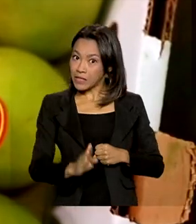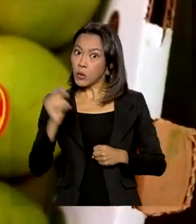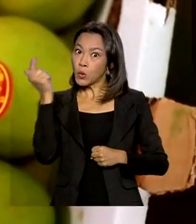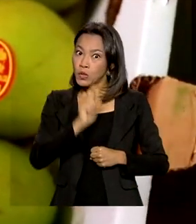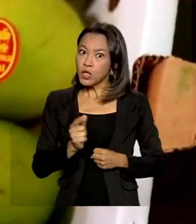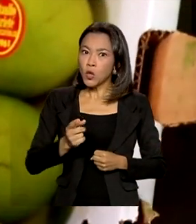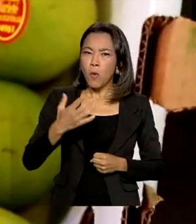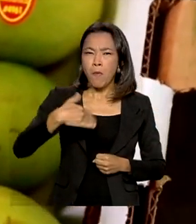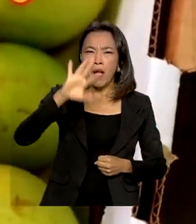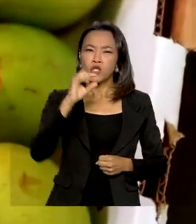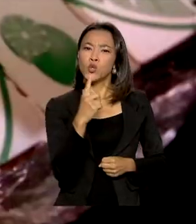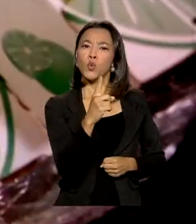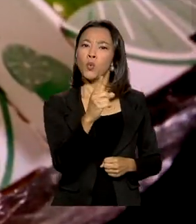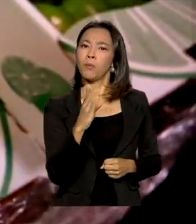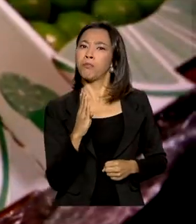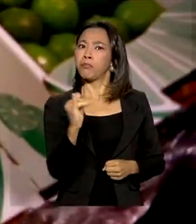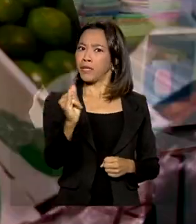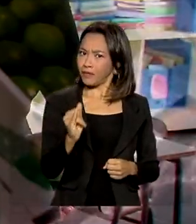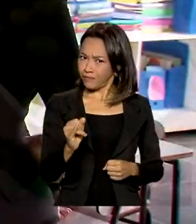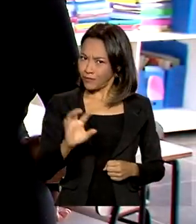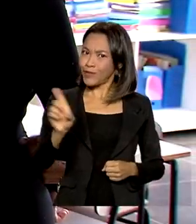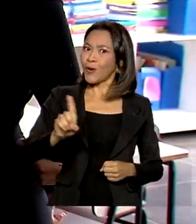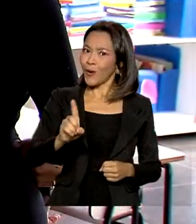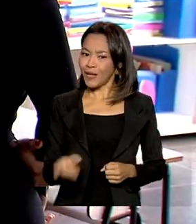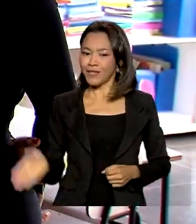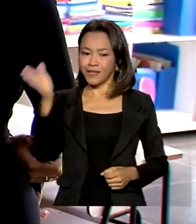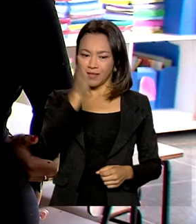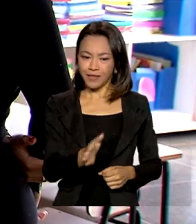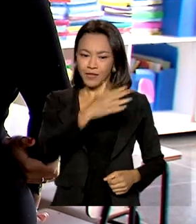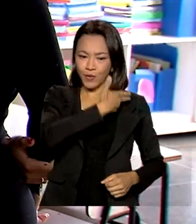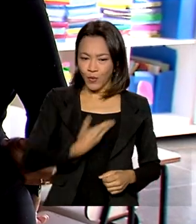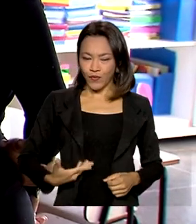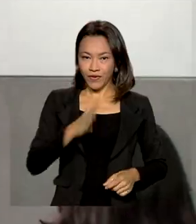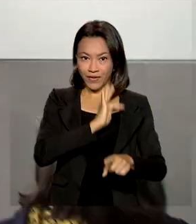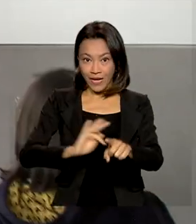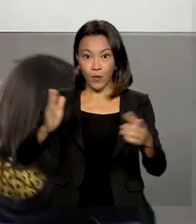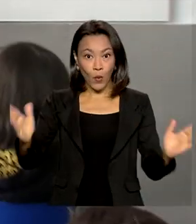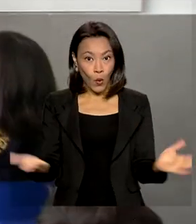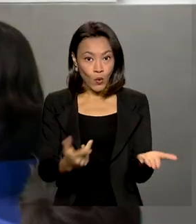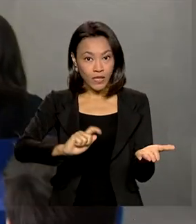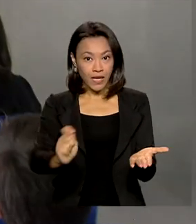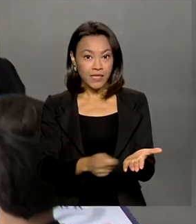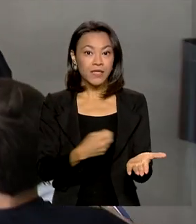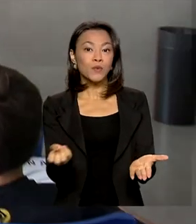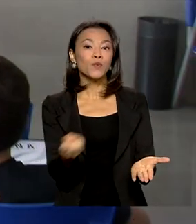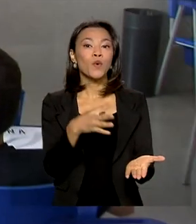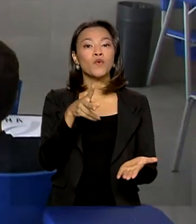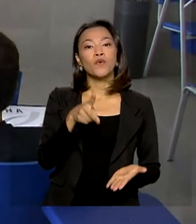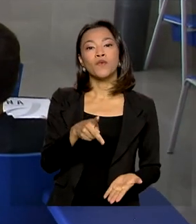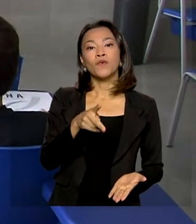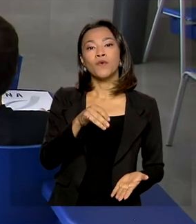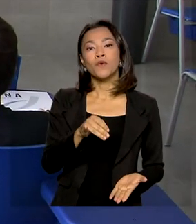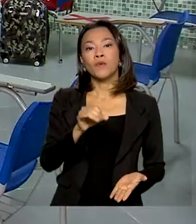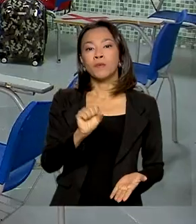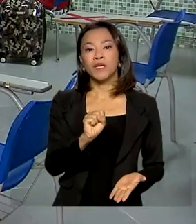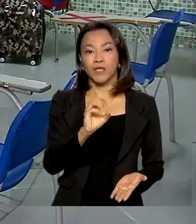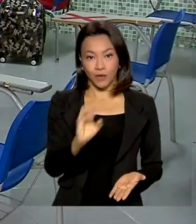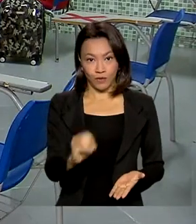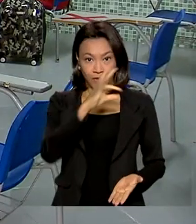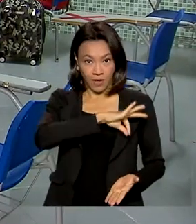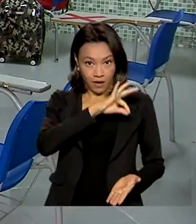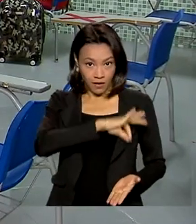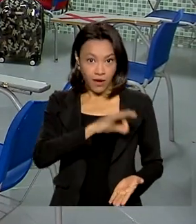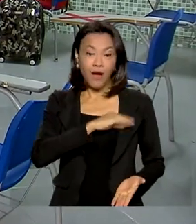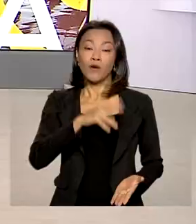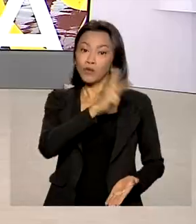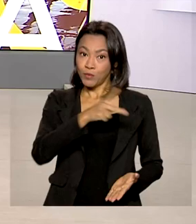de mais de um bilhão de dólares. E o governo federal assina hoje novo valor do piso salarial dos professores da educação